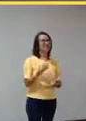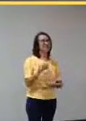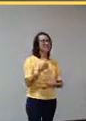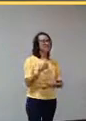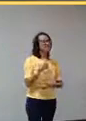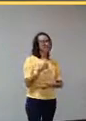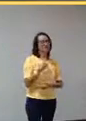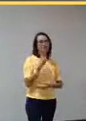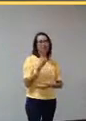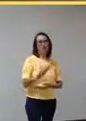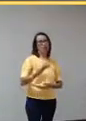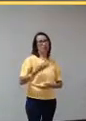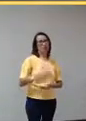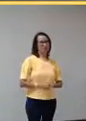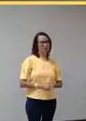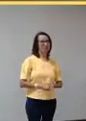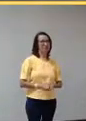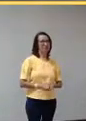incrível.